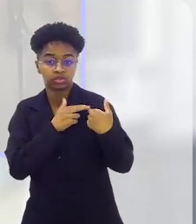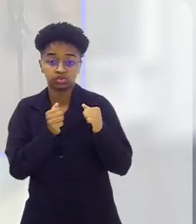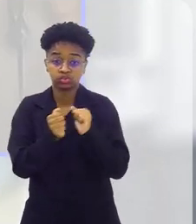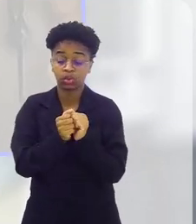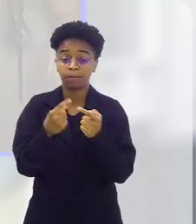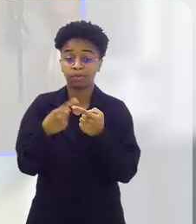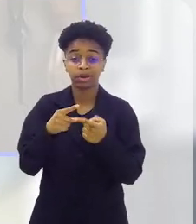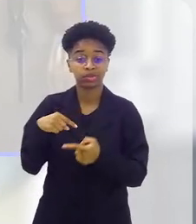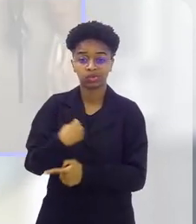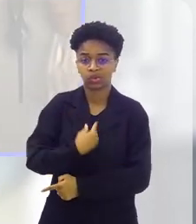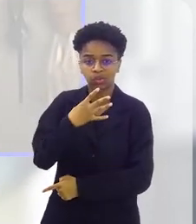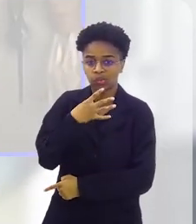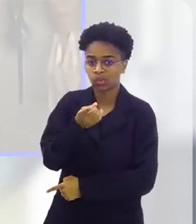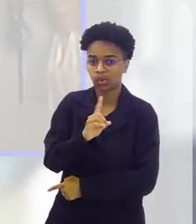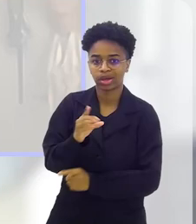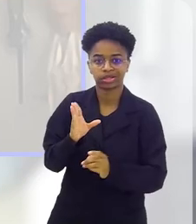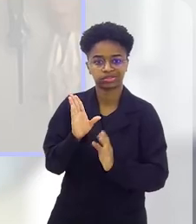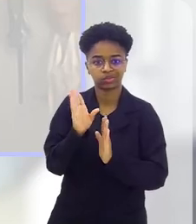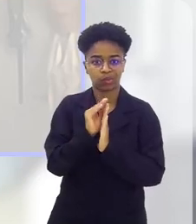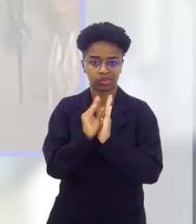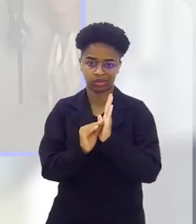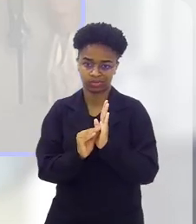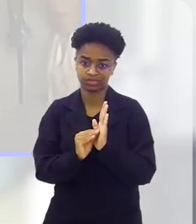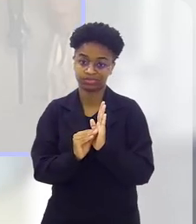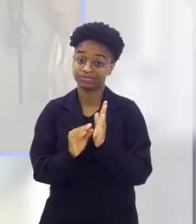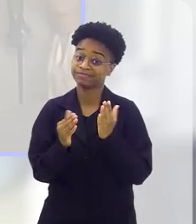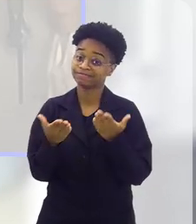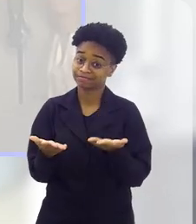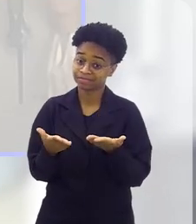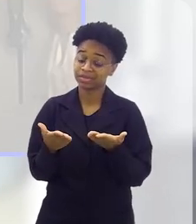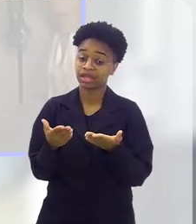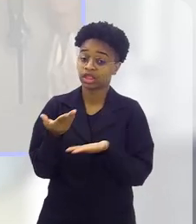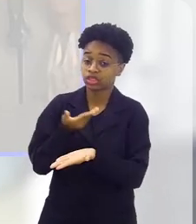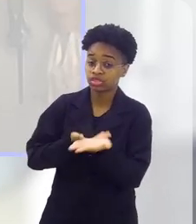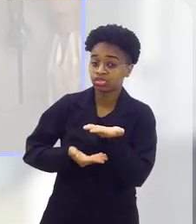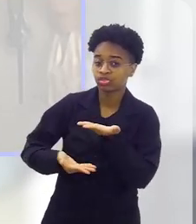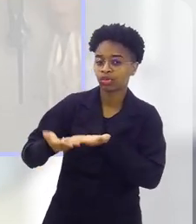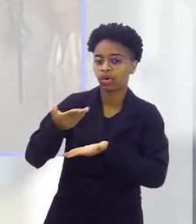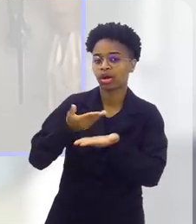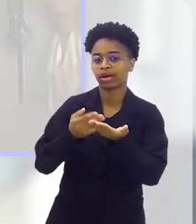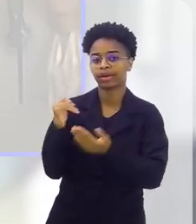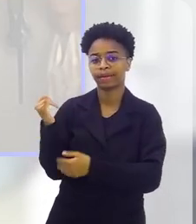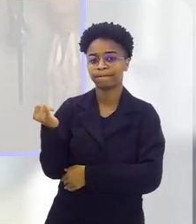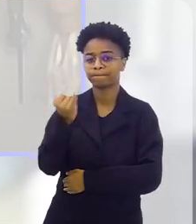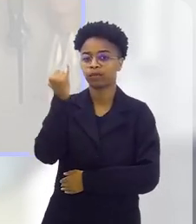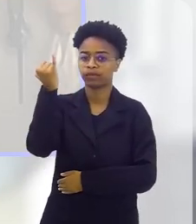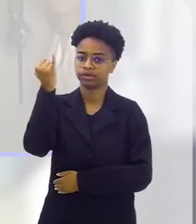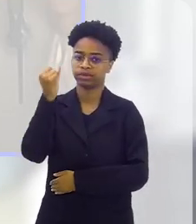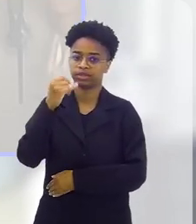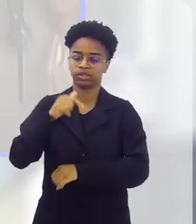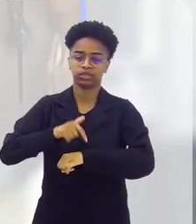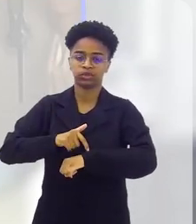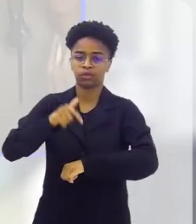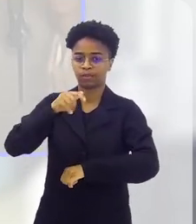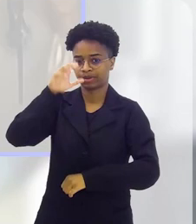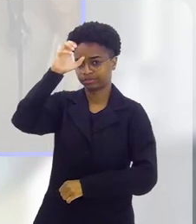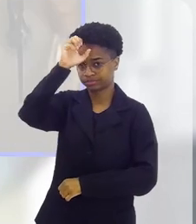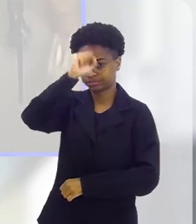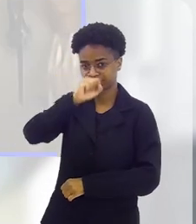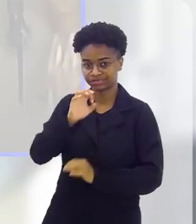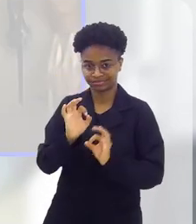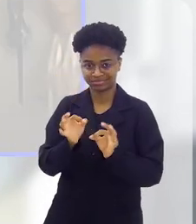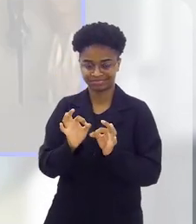porque a gente não sabe os conteúdos que vão chegar, né? Então, essa troca é sempre importante na construção do